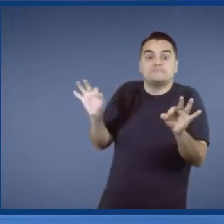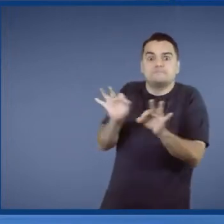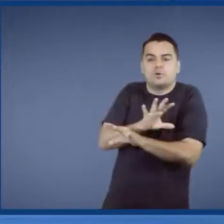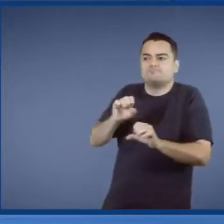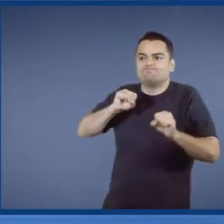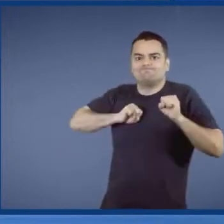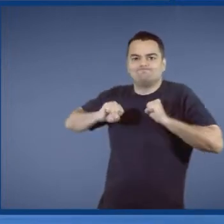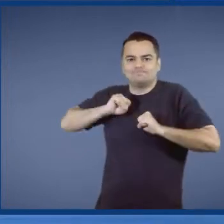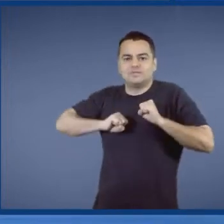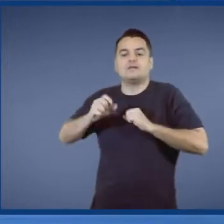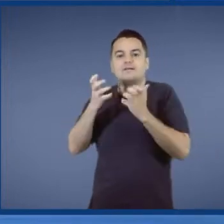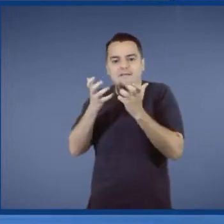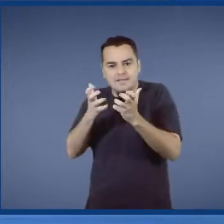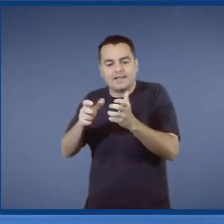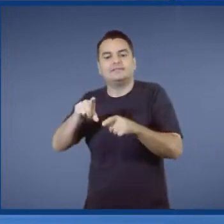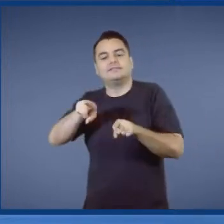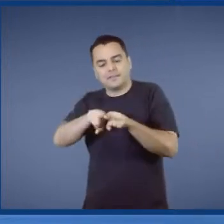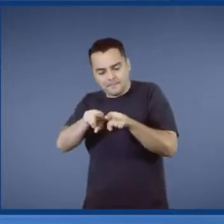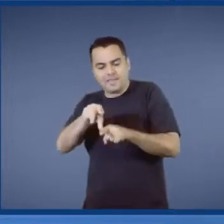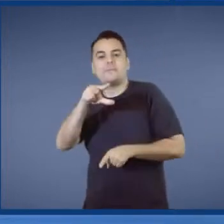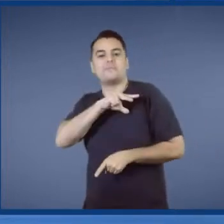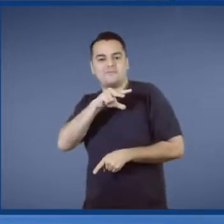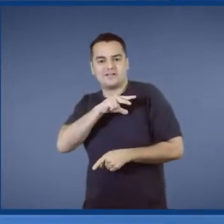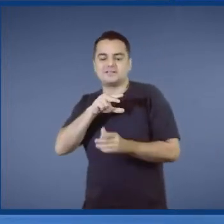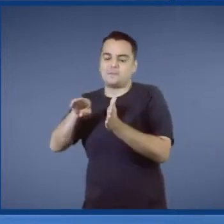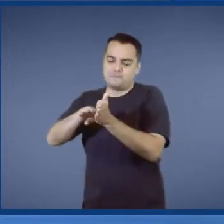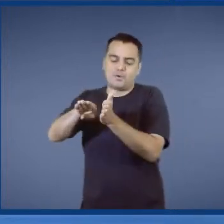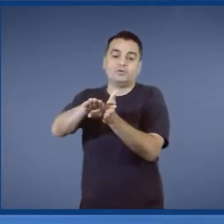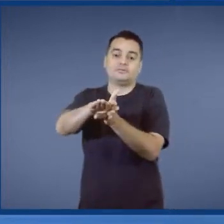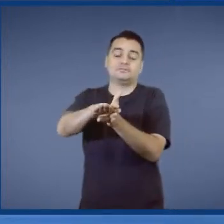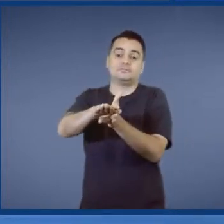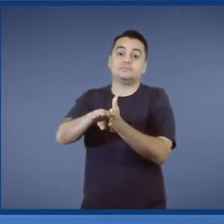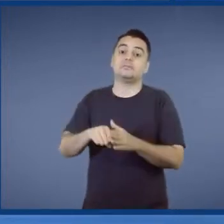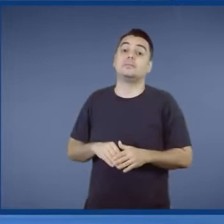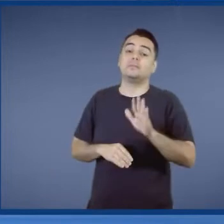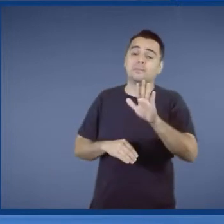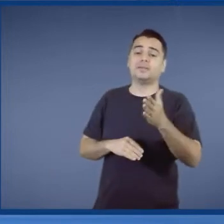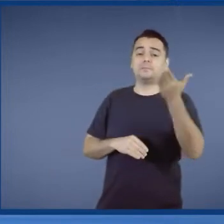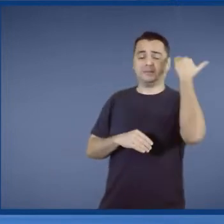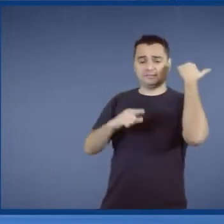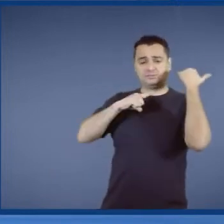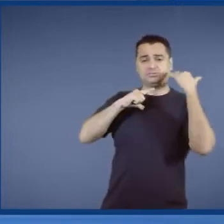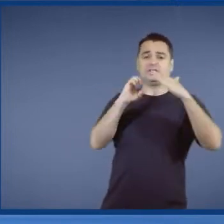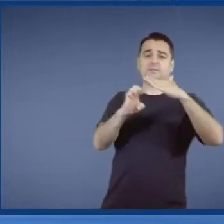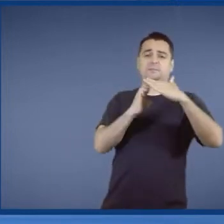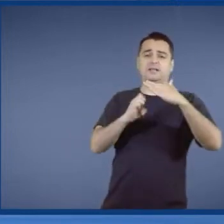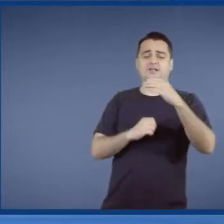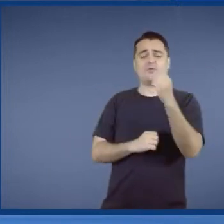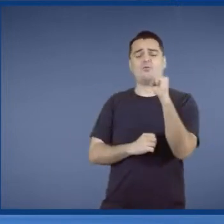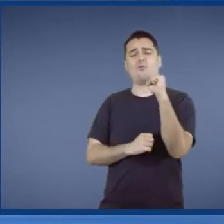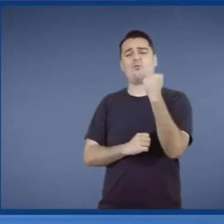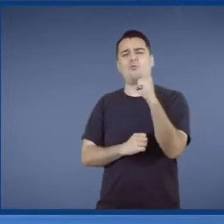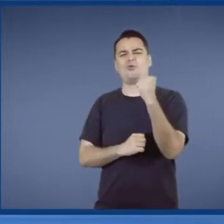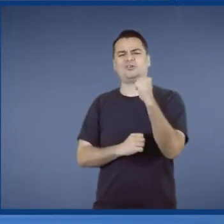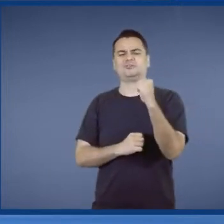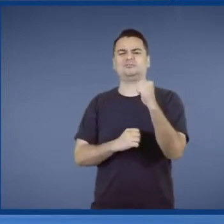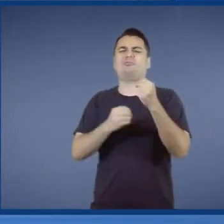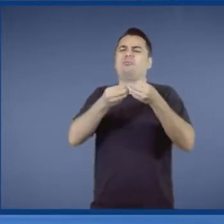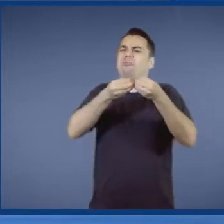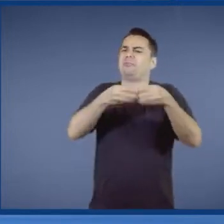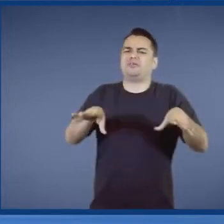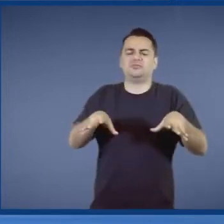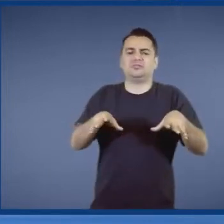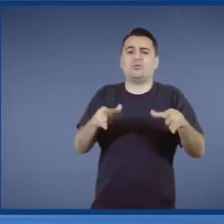para privatizar o Porto. E a virada de chave foi grande. A gente tinha oito companhias dando prejuízo. Uma foi liquidada, hoje sete estão dando